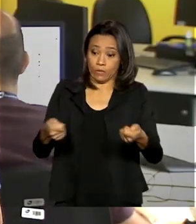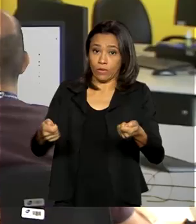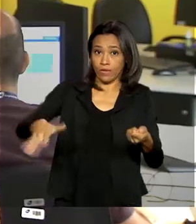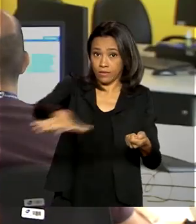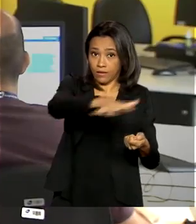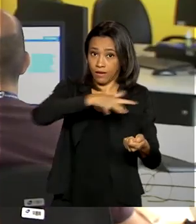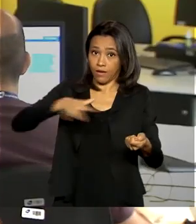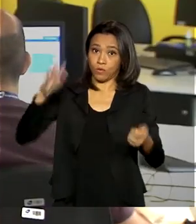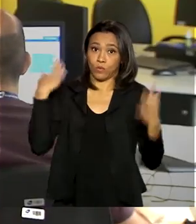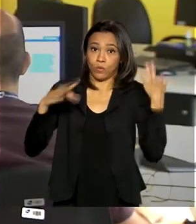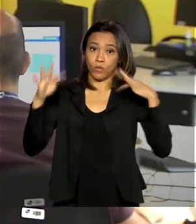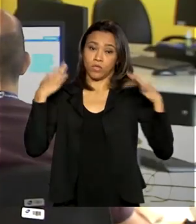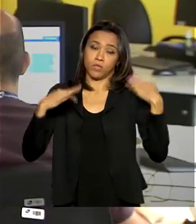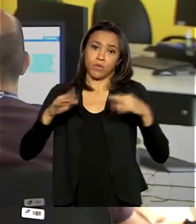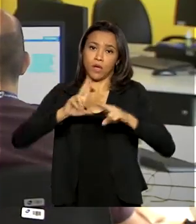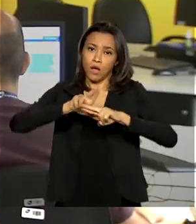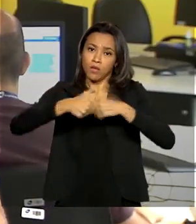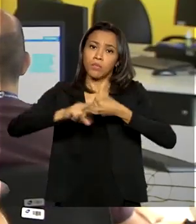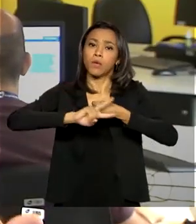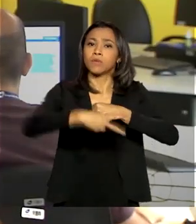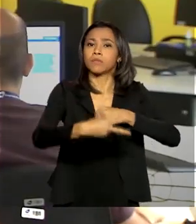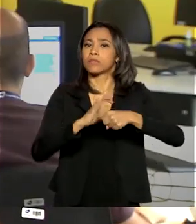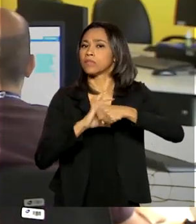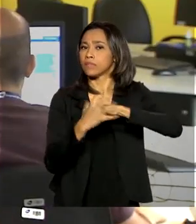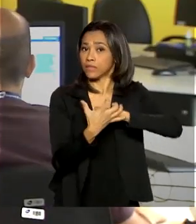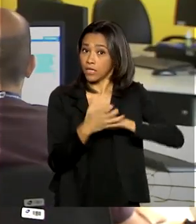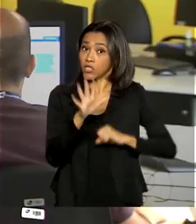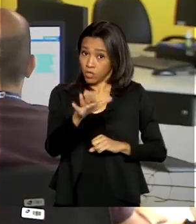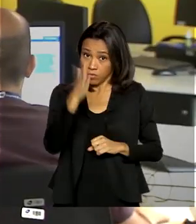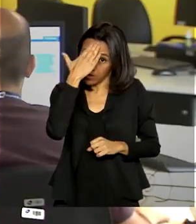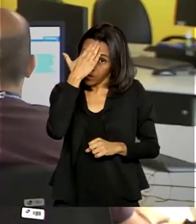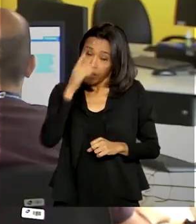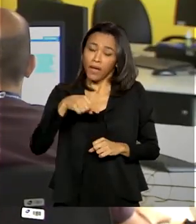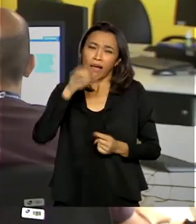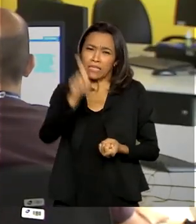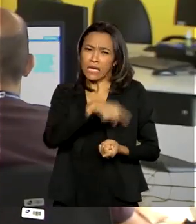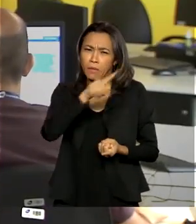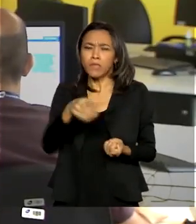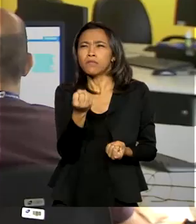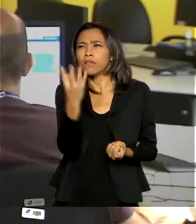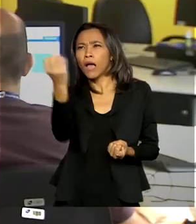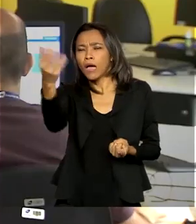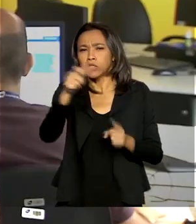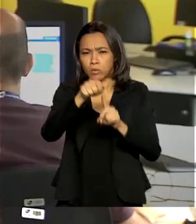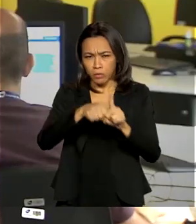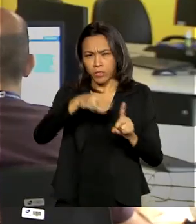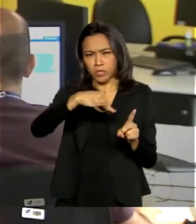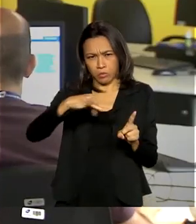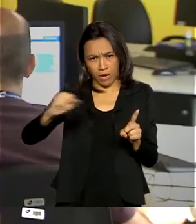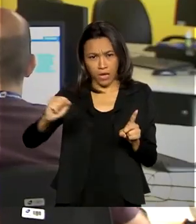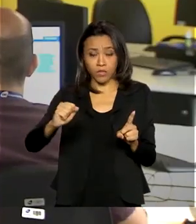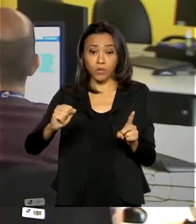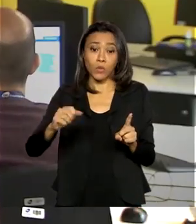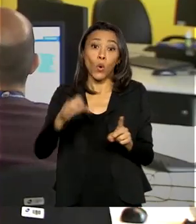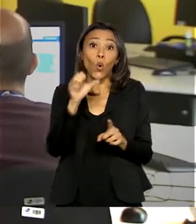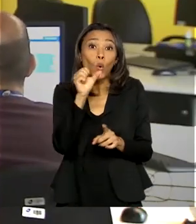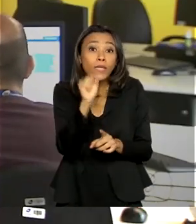provocada pela covid-19. Só para ter uma ideia, a taxa de cancelamento de viagens em março superou